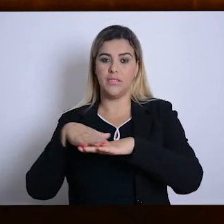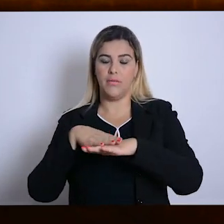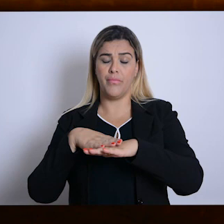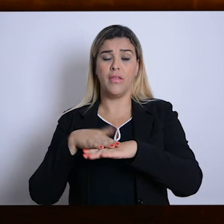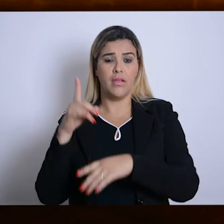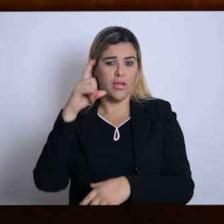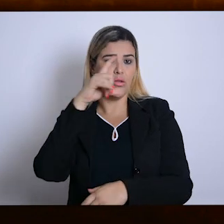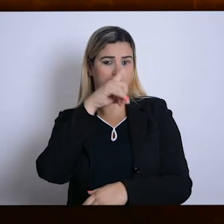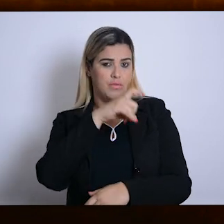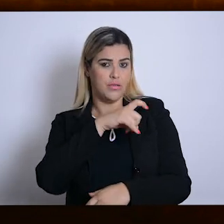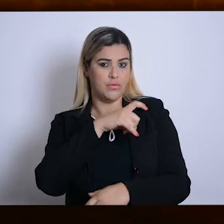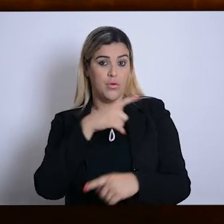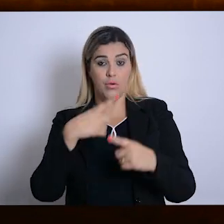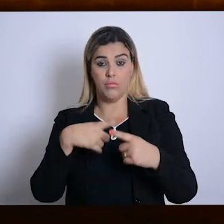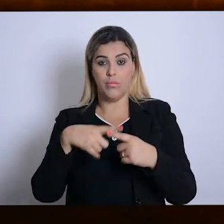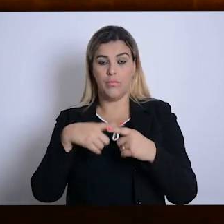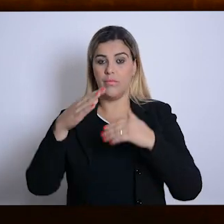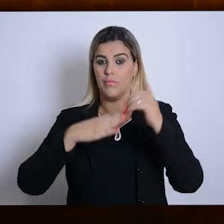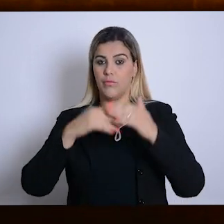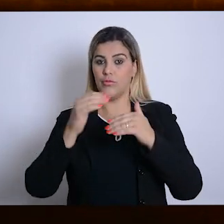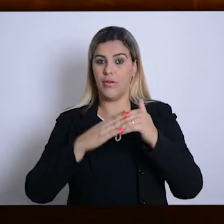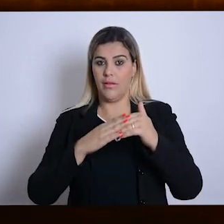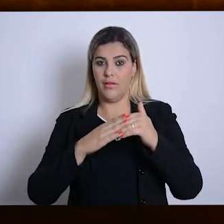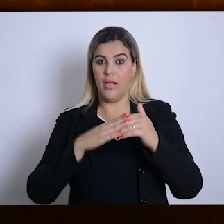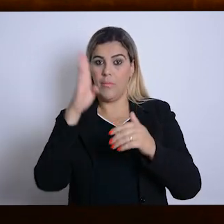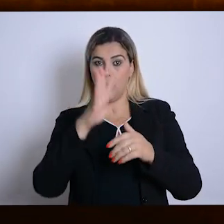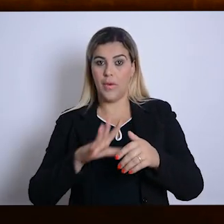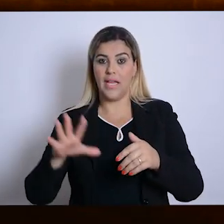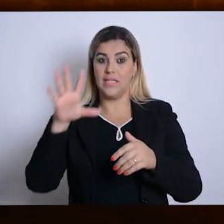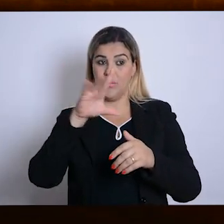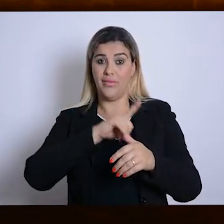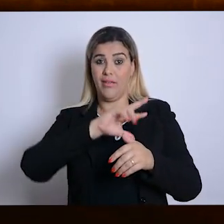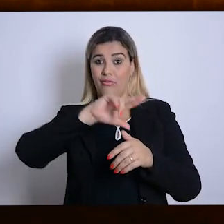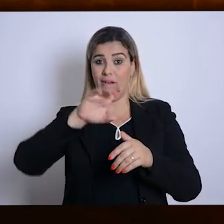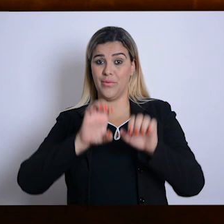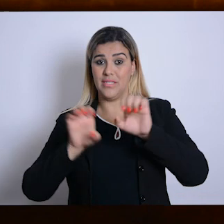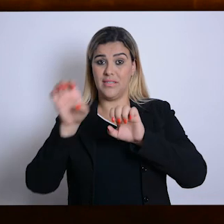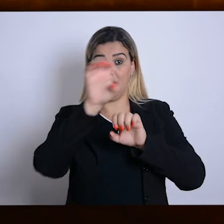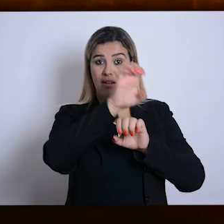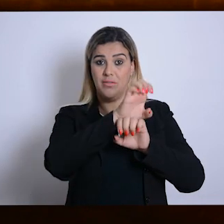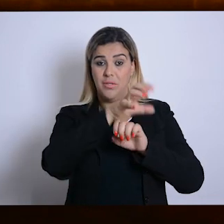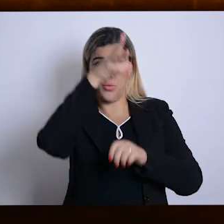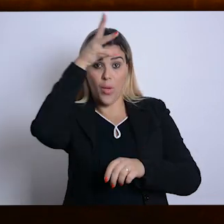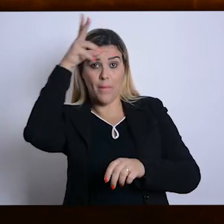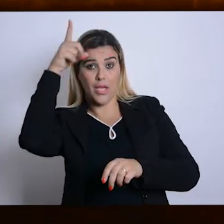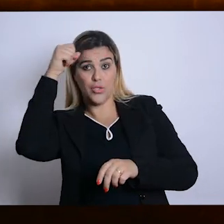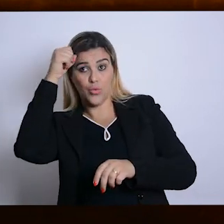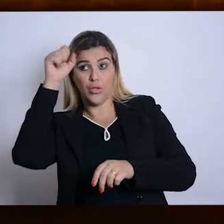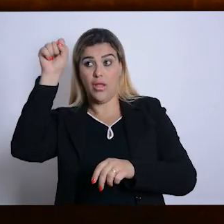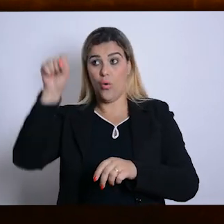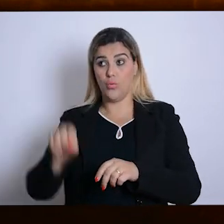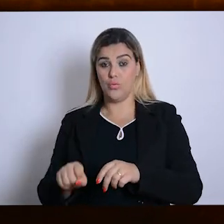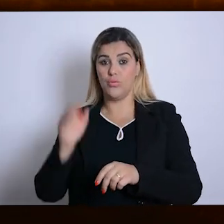porque os profissionais, o Brasil tem dimensões continentais e você reunir pessoas do Amazonas ao Rio Grande do Sul, isso